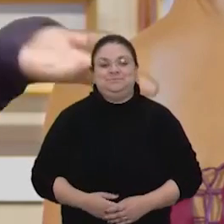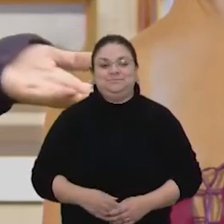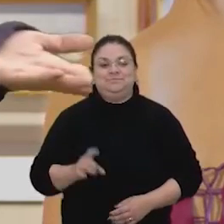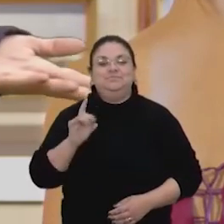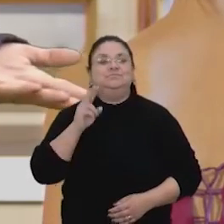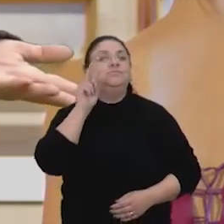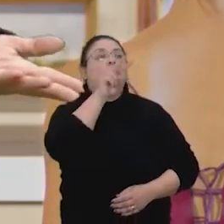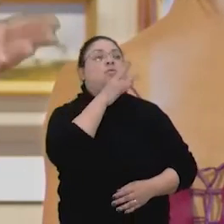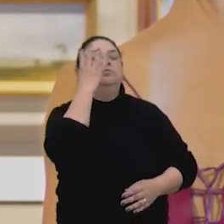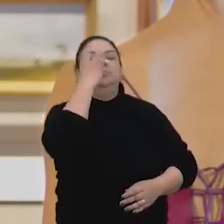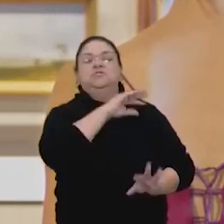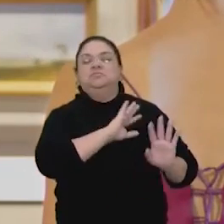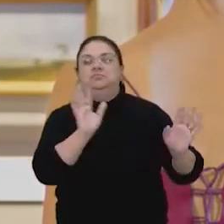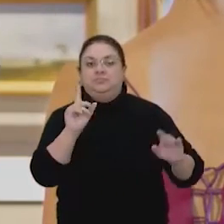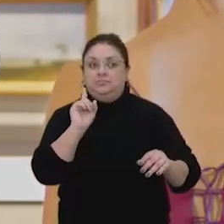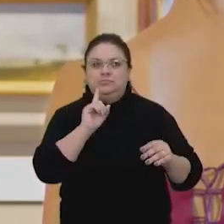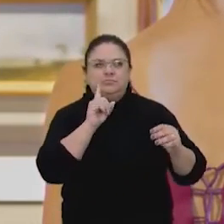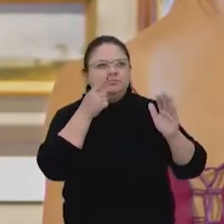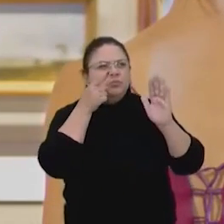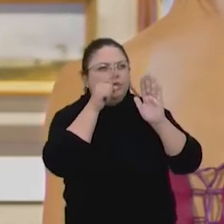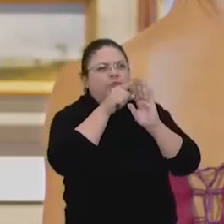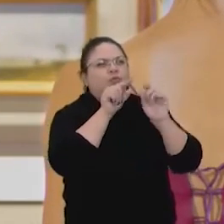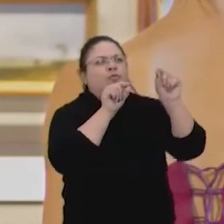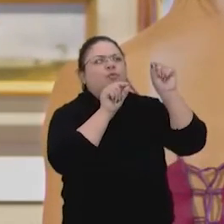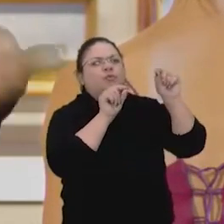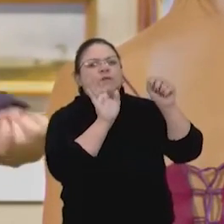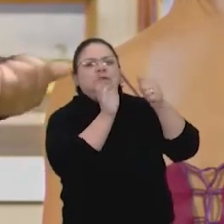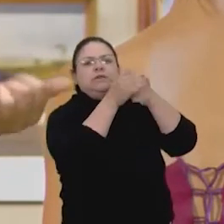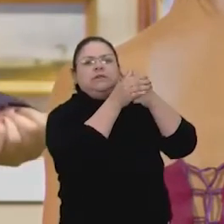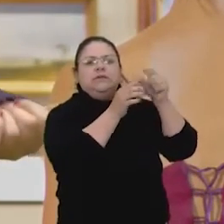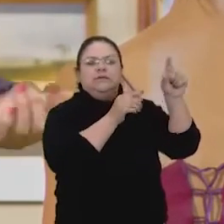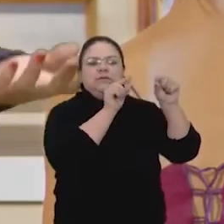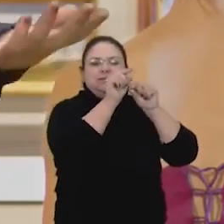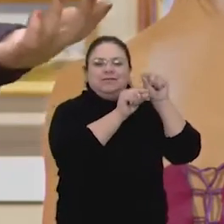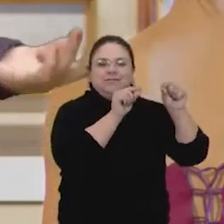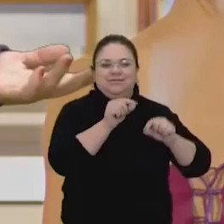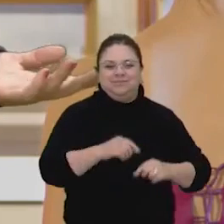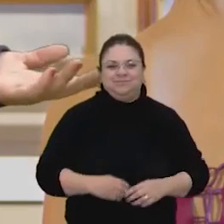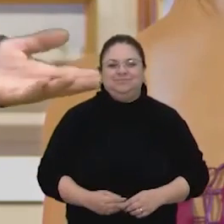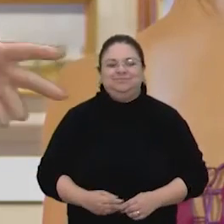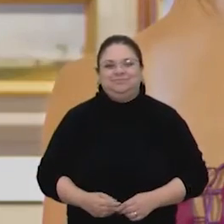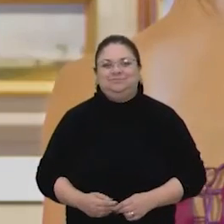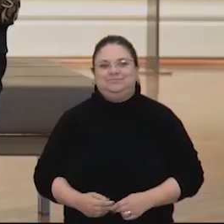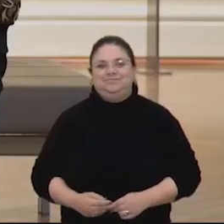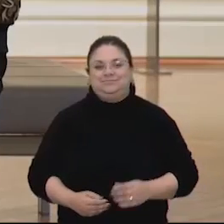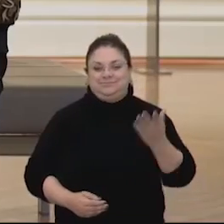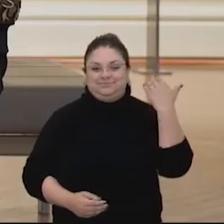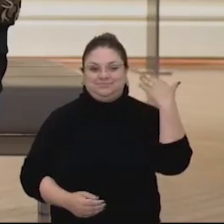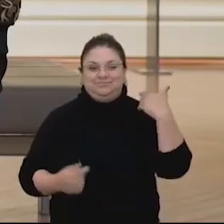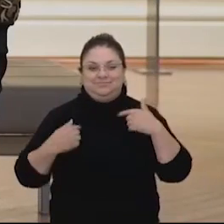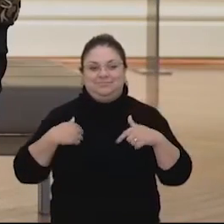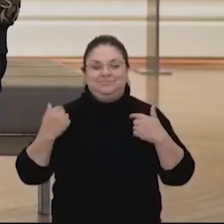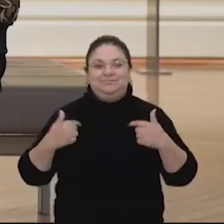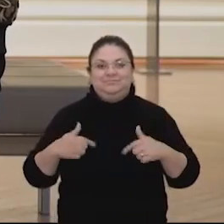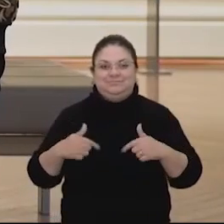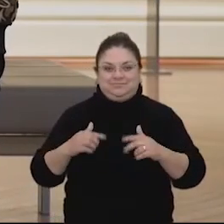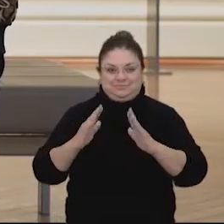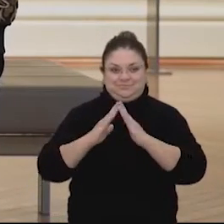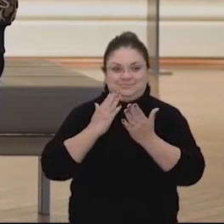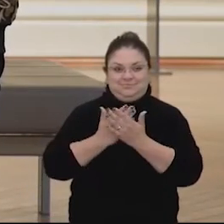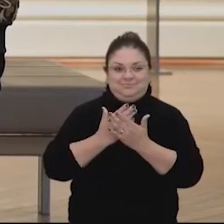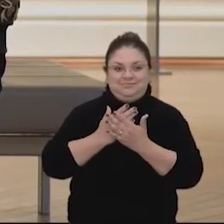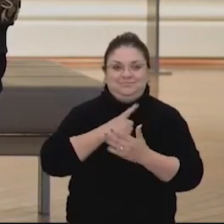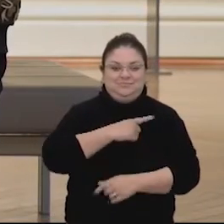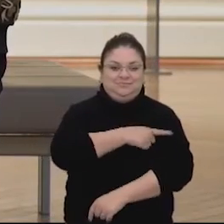superficialmente uma obra de arte. Olha atrás, o que tem atrás da Mona Lisa? Quando eu trabalhava em escola, eu trabalhava com os anos iniciais, né?